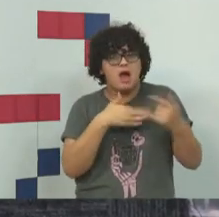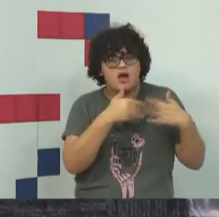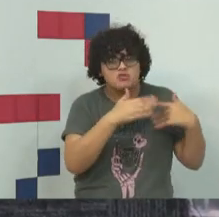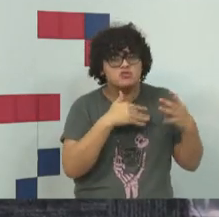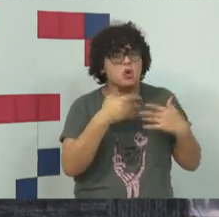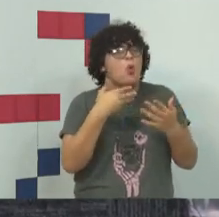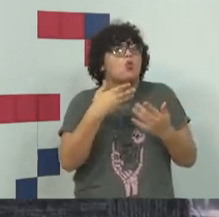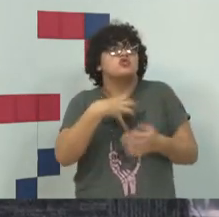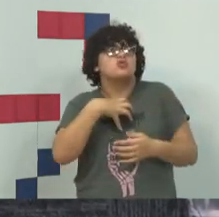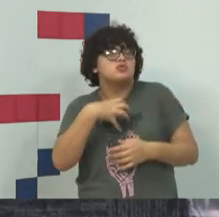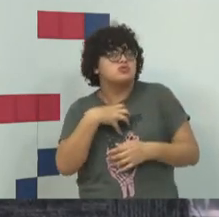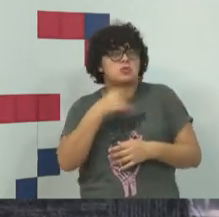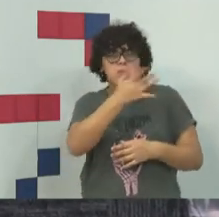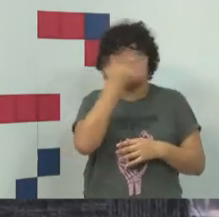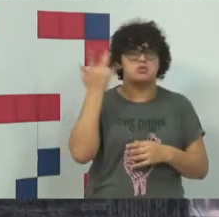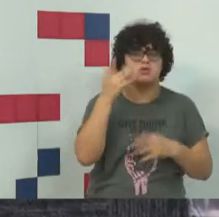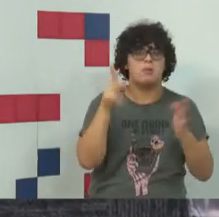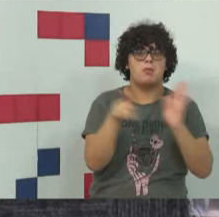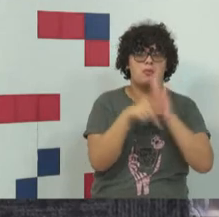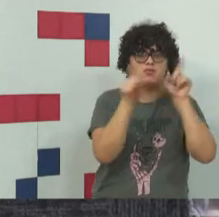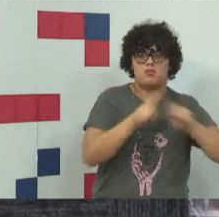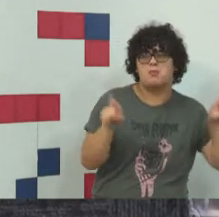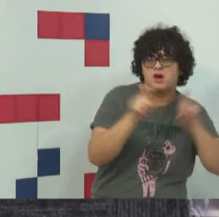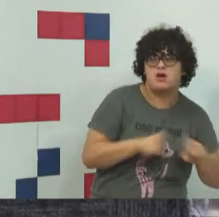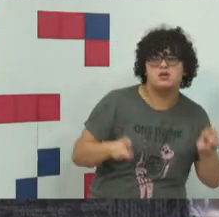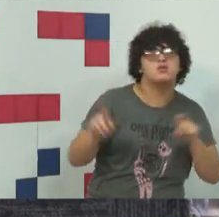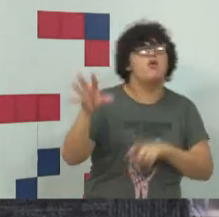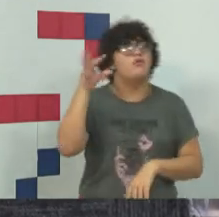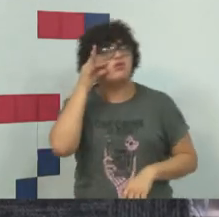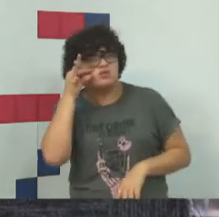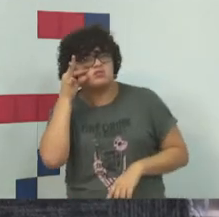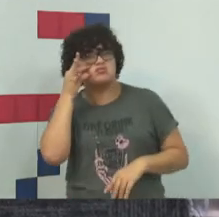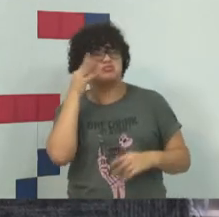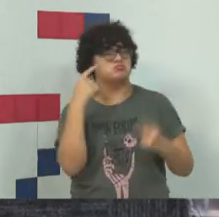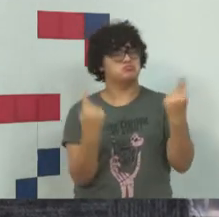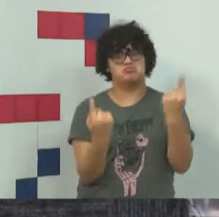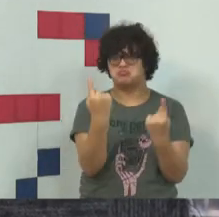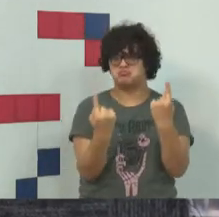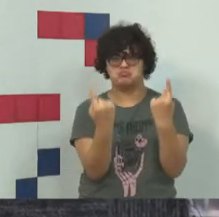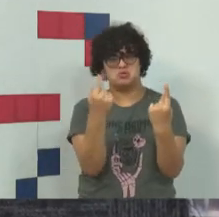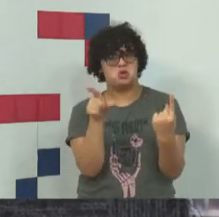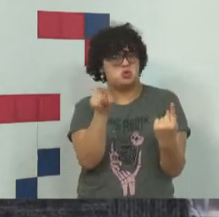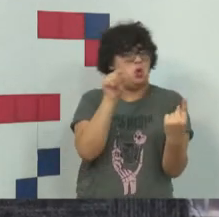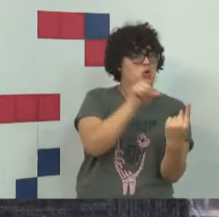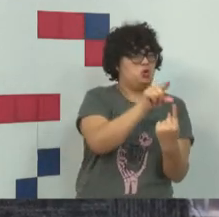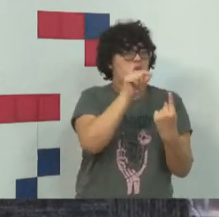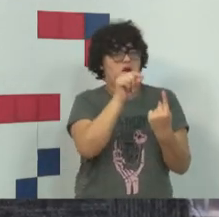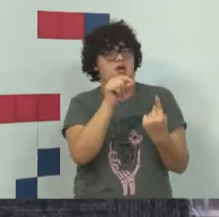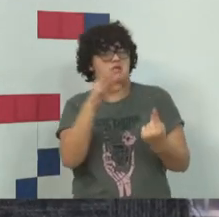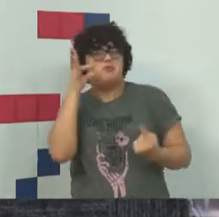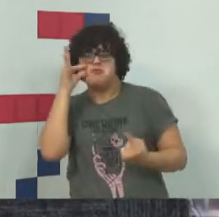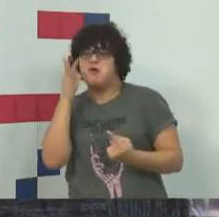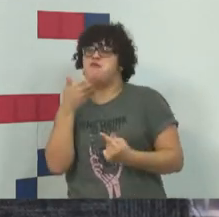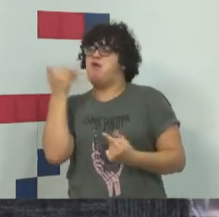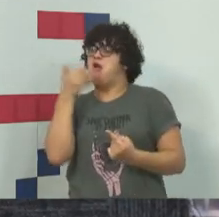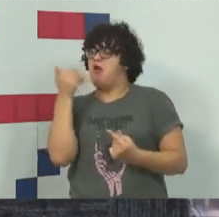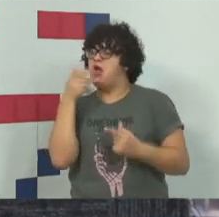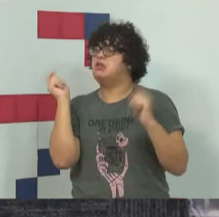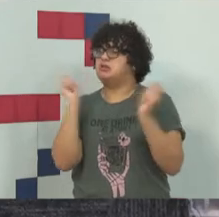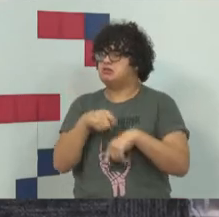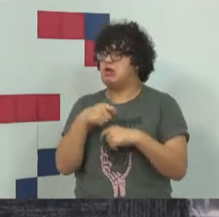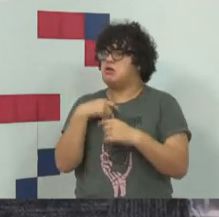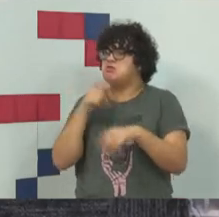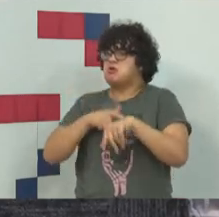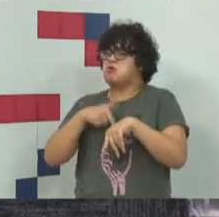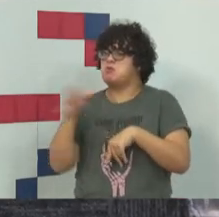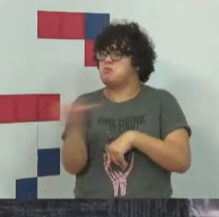meio, inclusive pelo meio informático. Aí, o agente escolhe o meio informático porque é mais fácil, porque tem mais abrangência, porque é mais ofensivo, seja